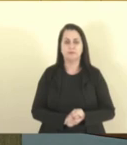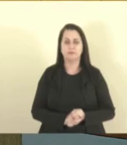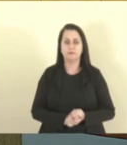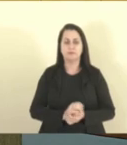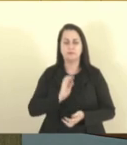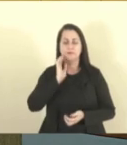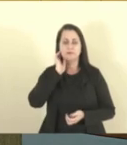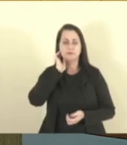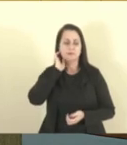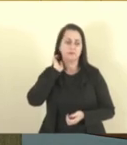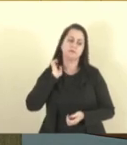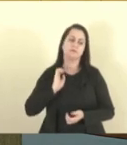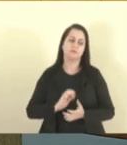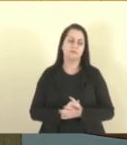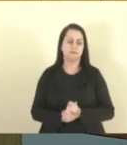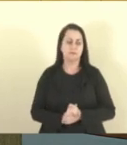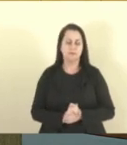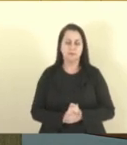E, senhor?